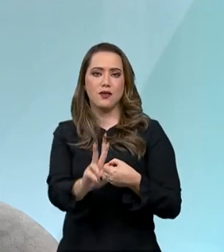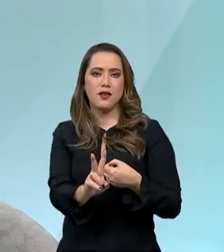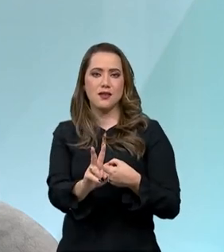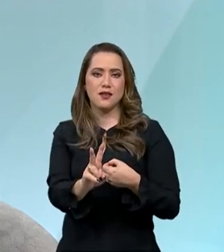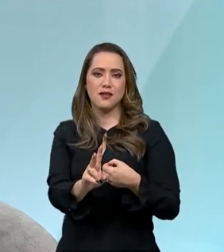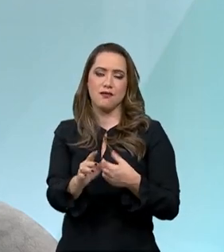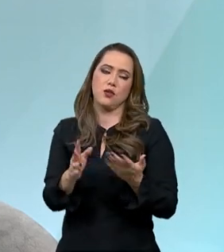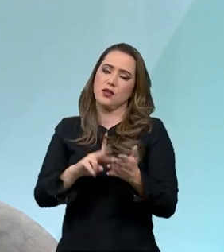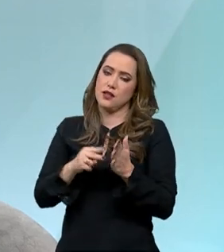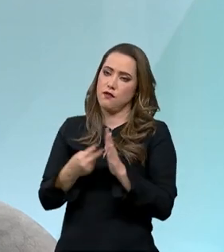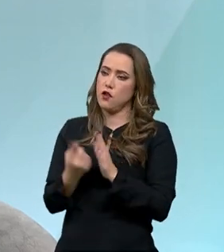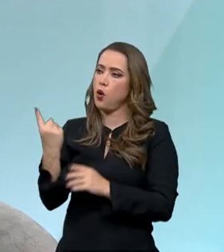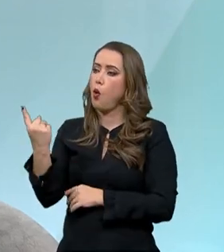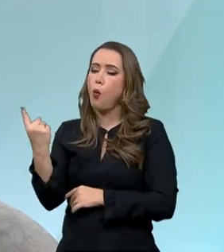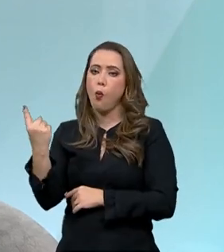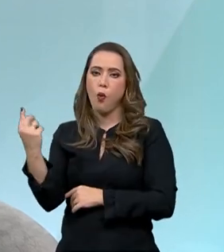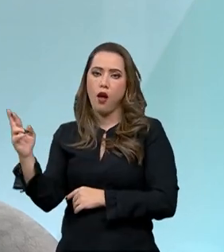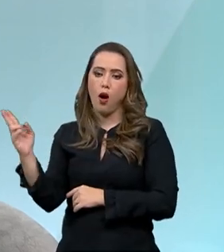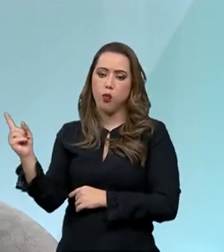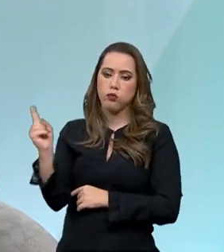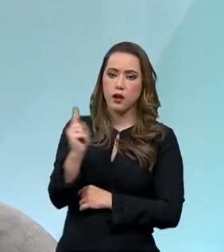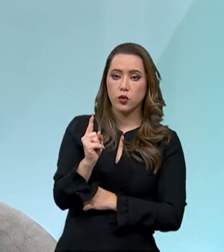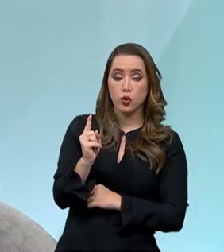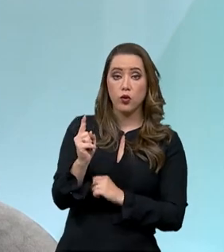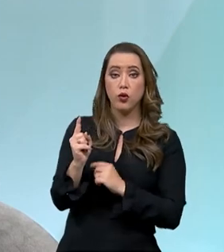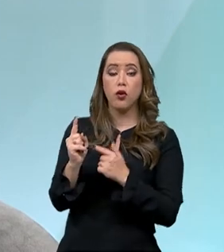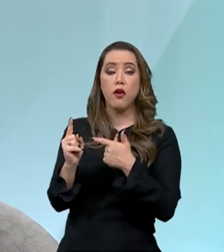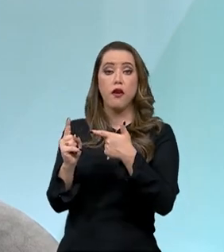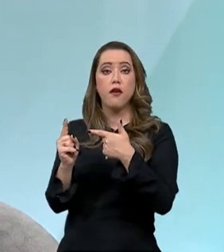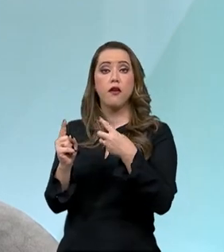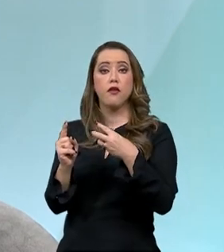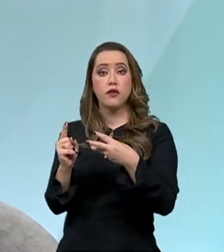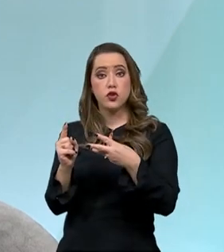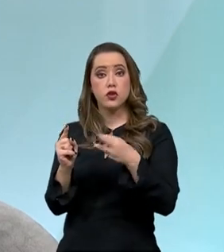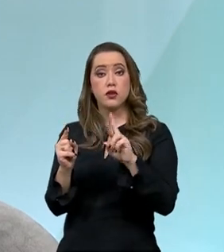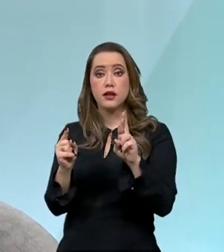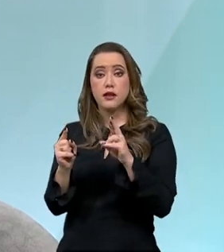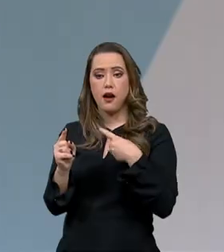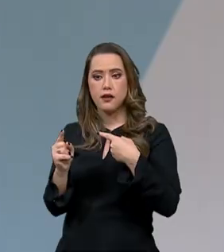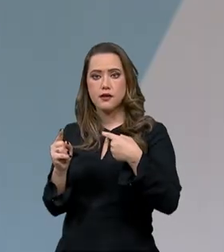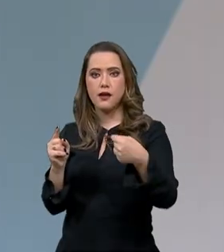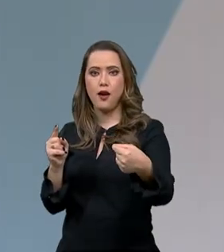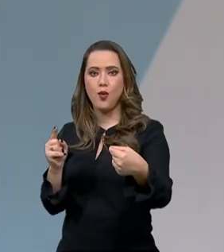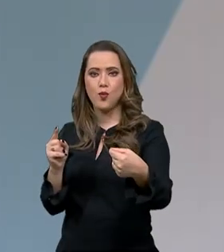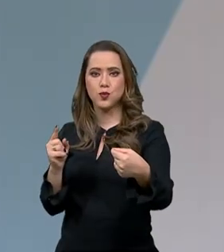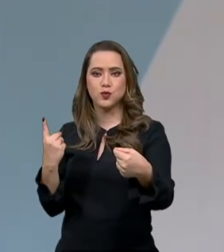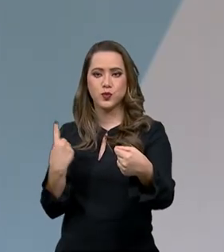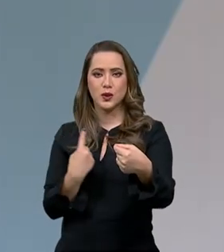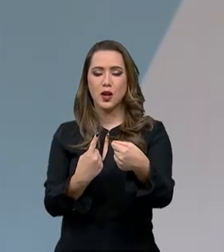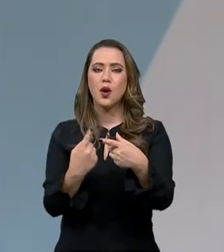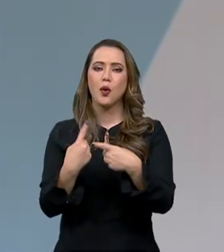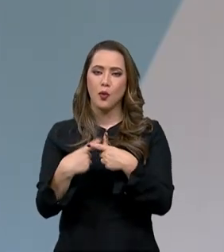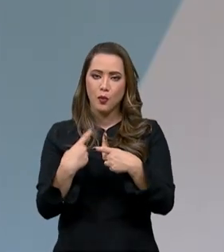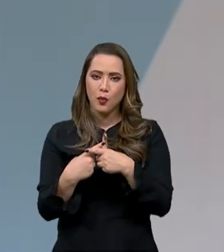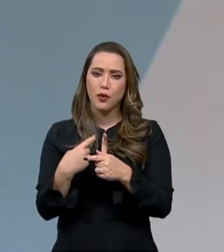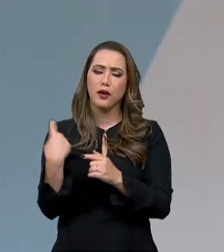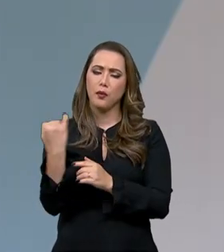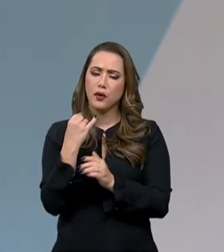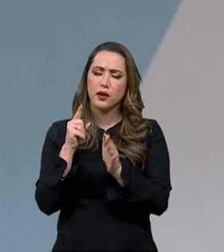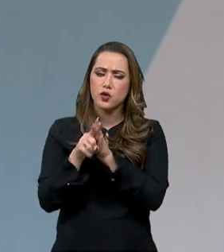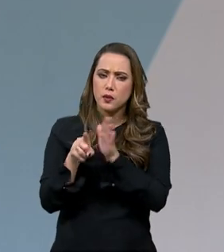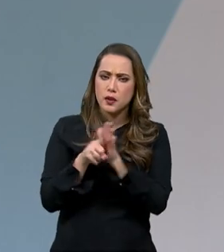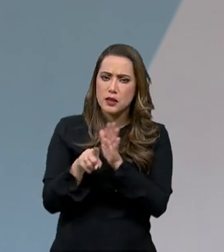inovação agropecuária. Mas nós não estamos confortáveis só com o recurso público. Nós estamos indo atrás do setor